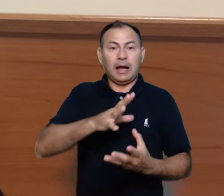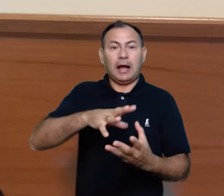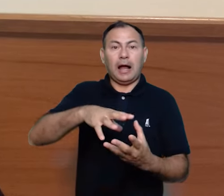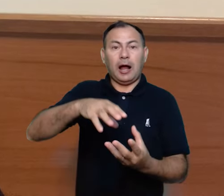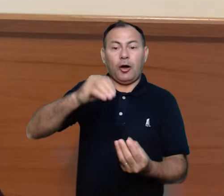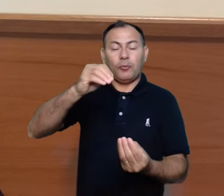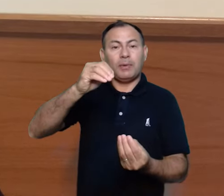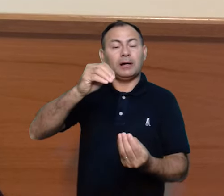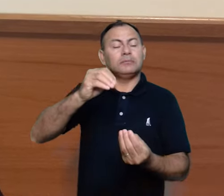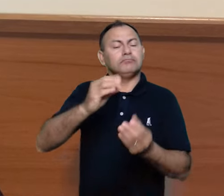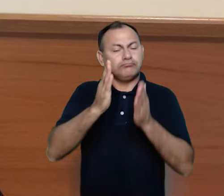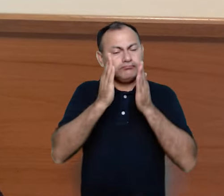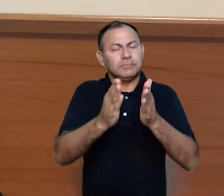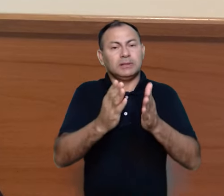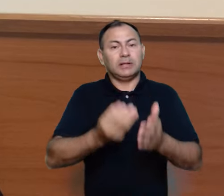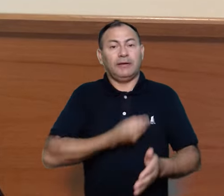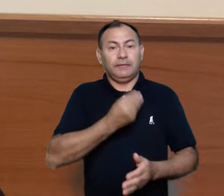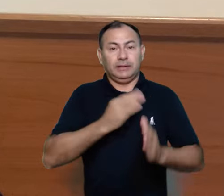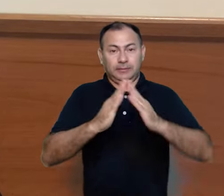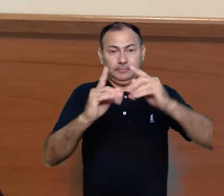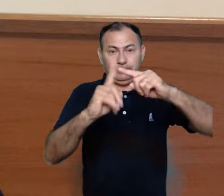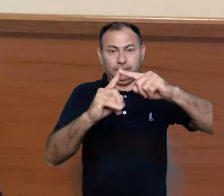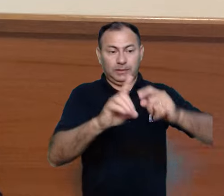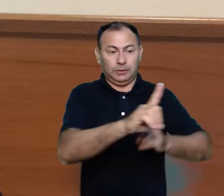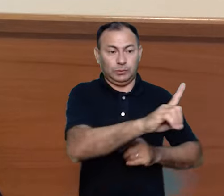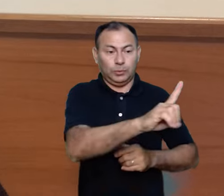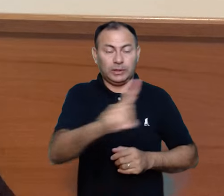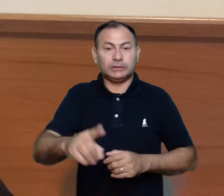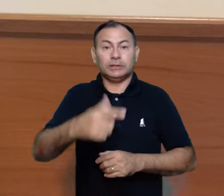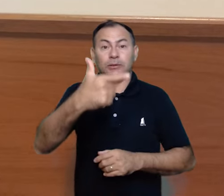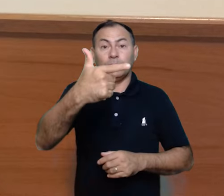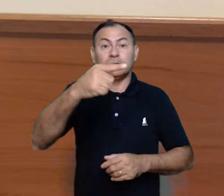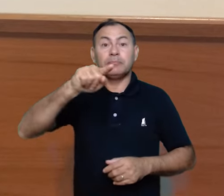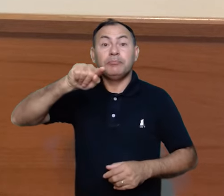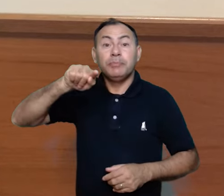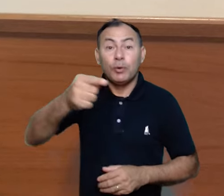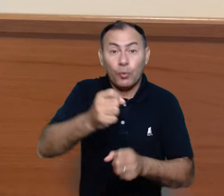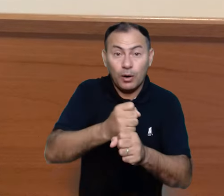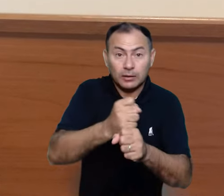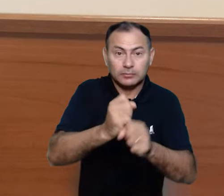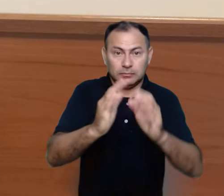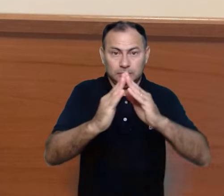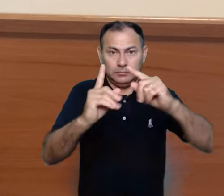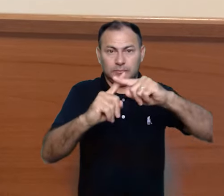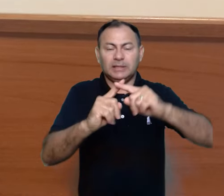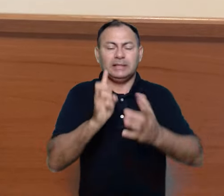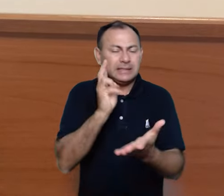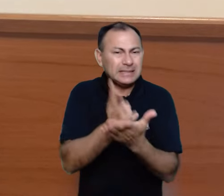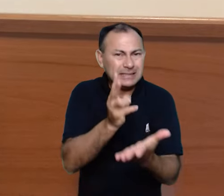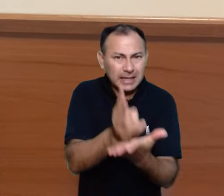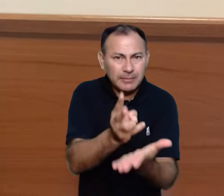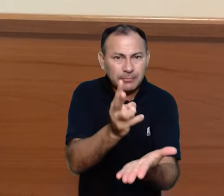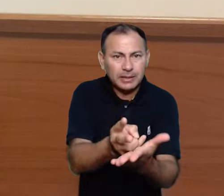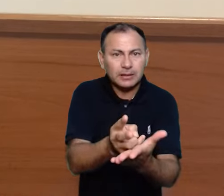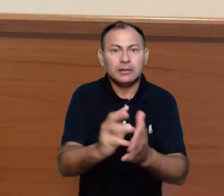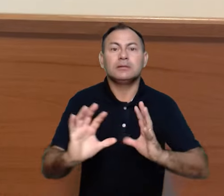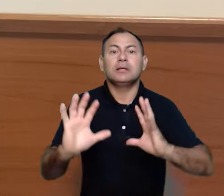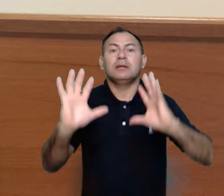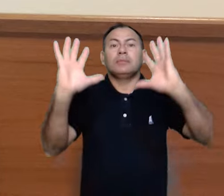a alma da vida da Igreja. E ao longo desses dois mil anos, a Igreja sempre